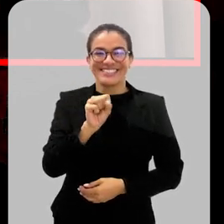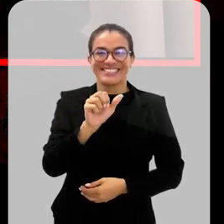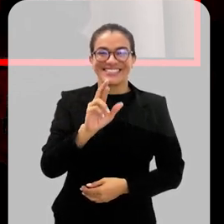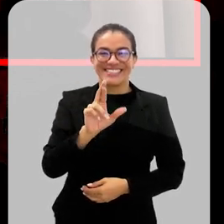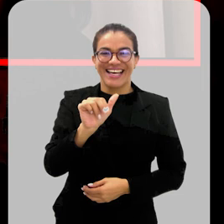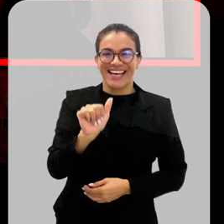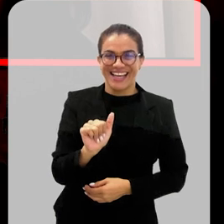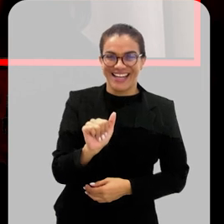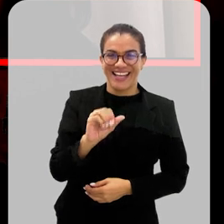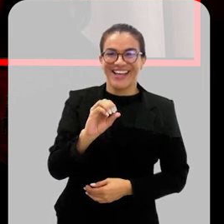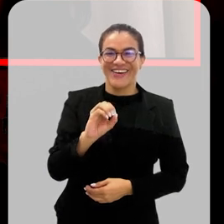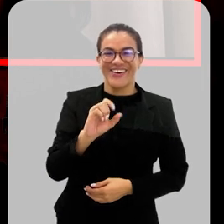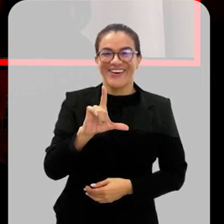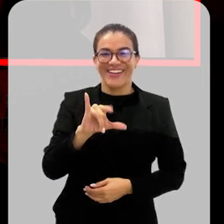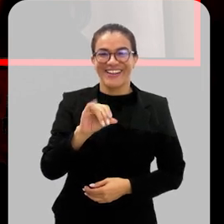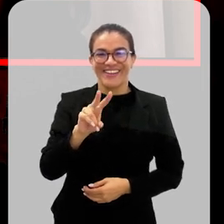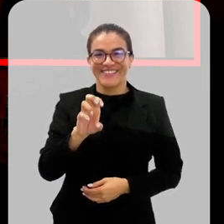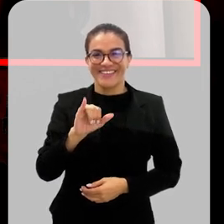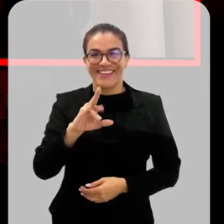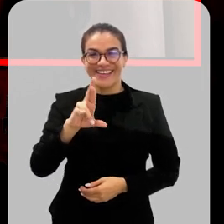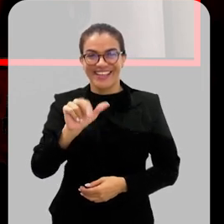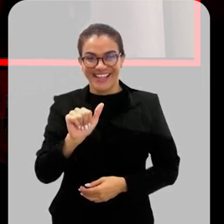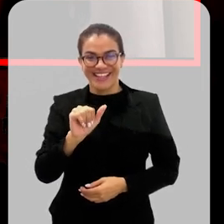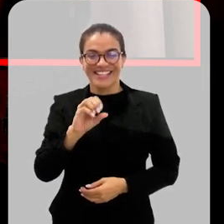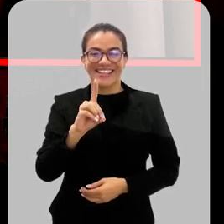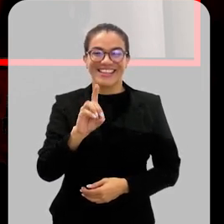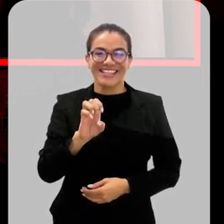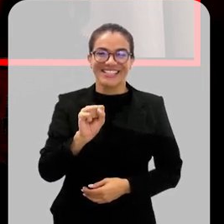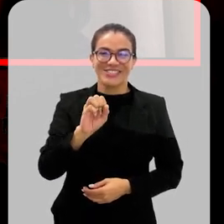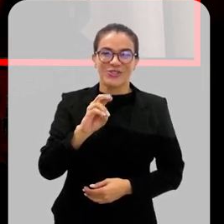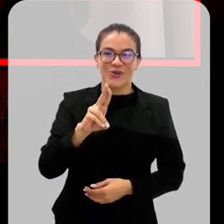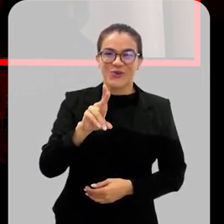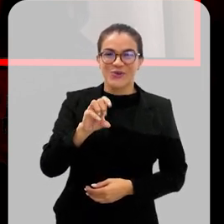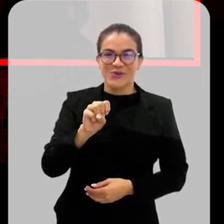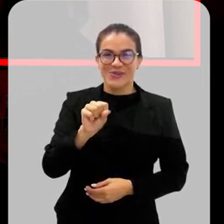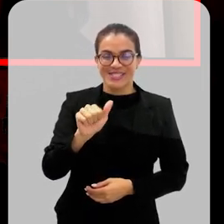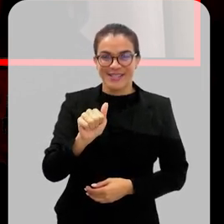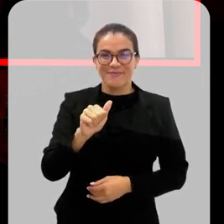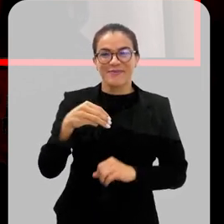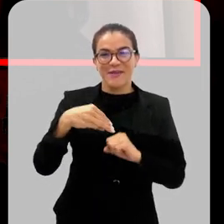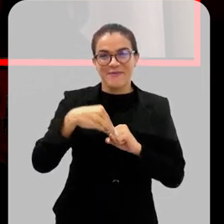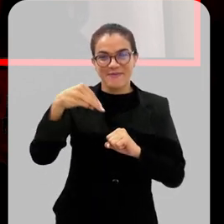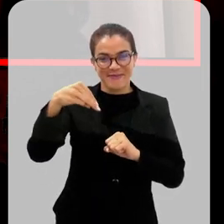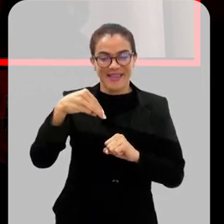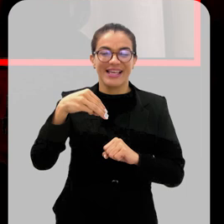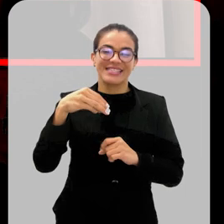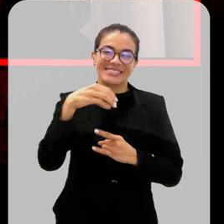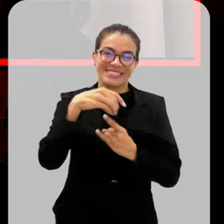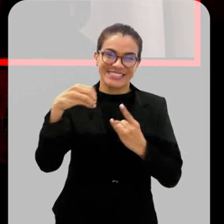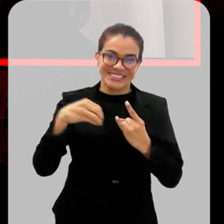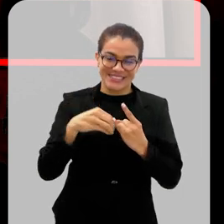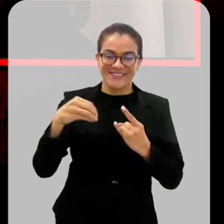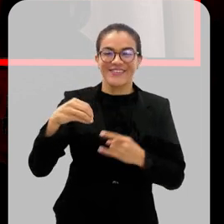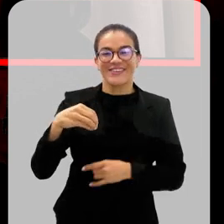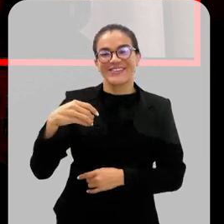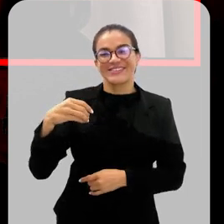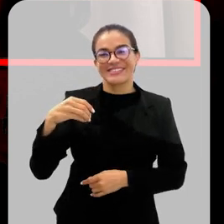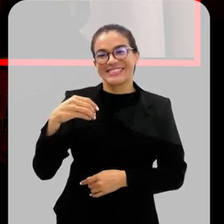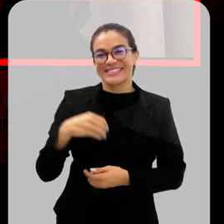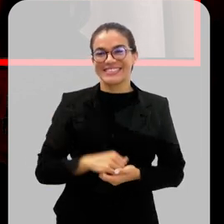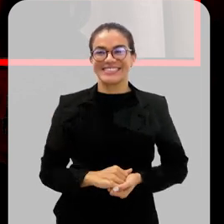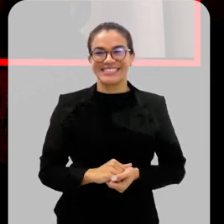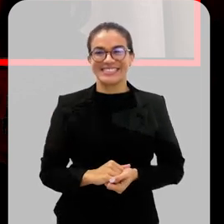Sara de Sousa Oliveira, que é mestre pela Fiocruz em Ciências da Saúde, com o foco em doenças